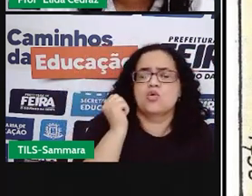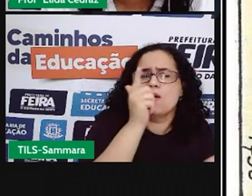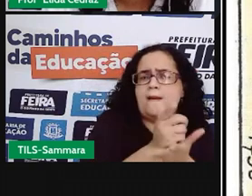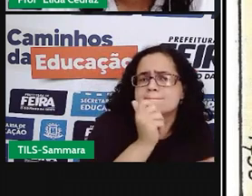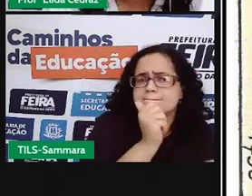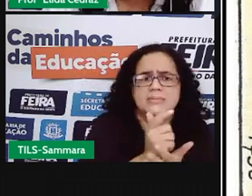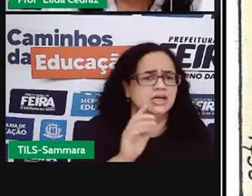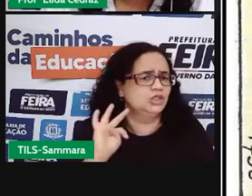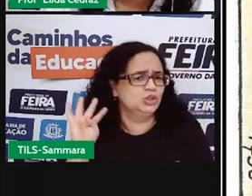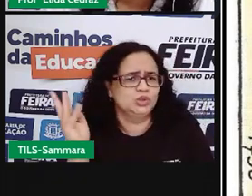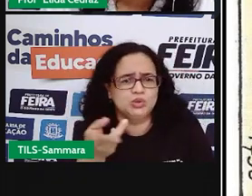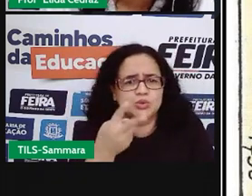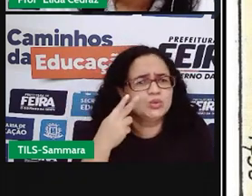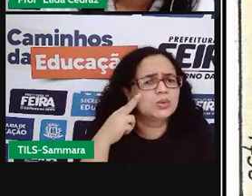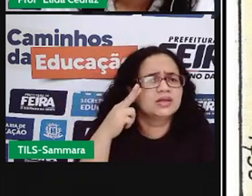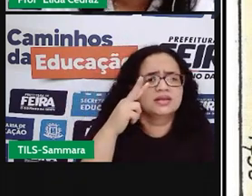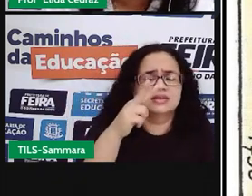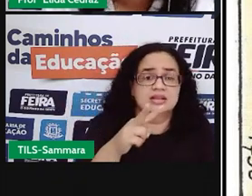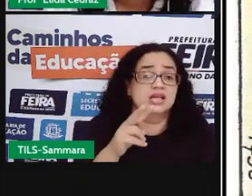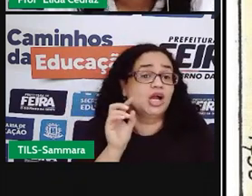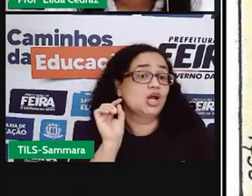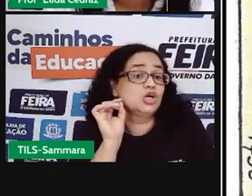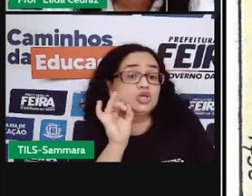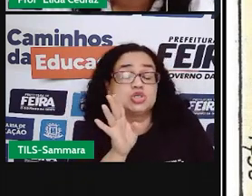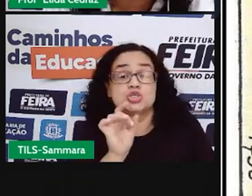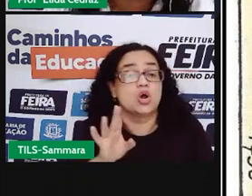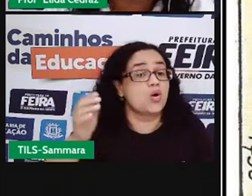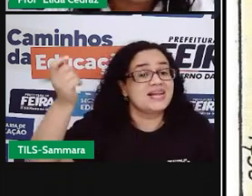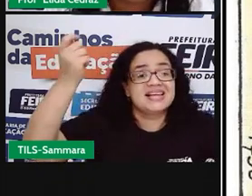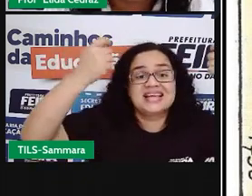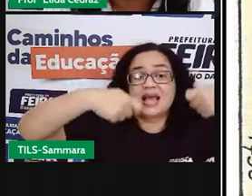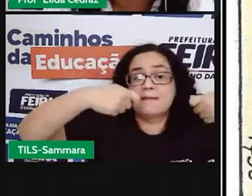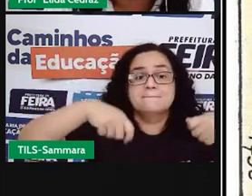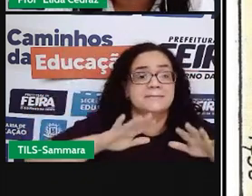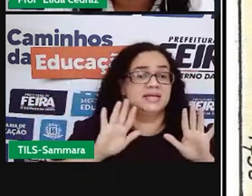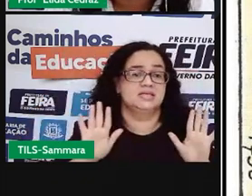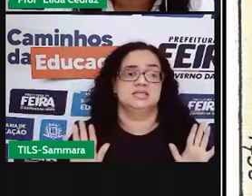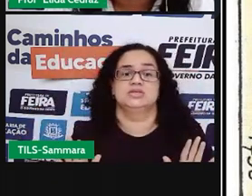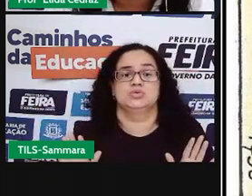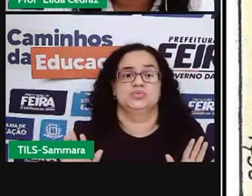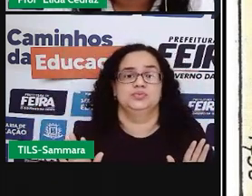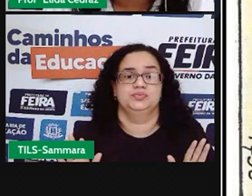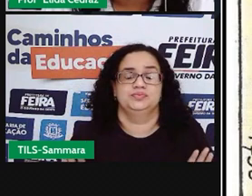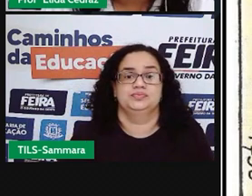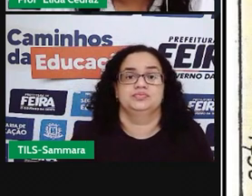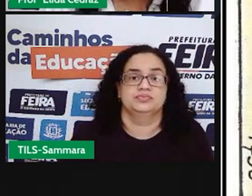tudo que vê? Ou compra apenas aquilo que é indispensável?